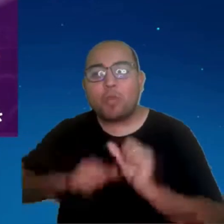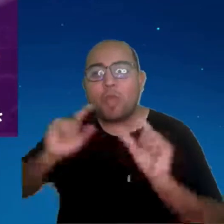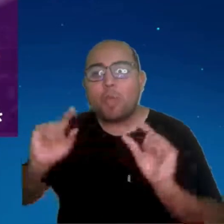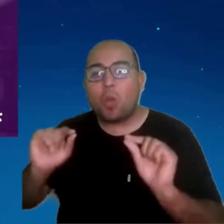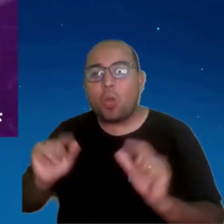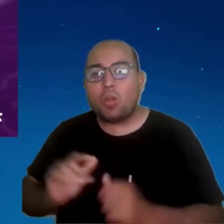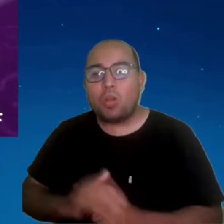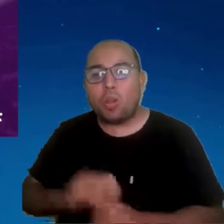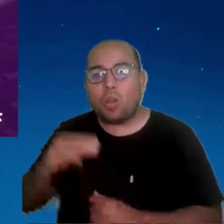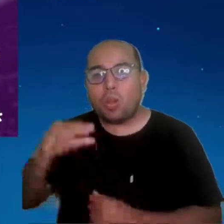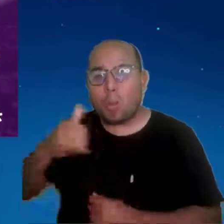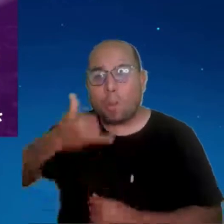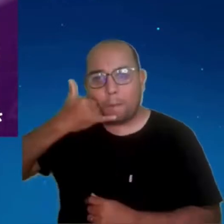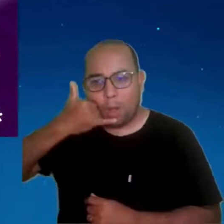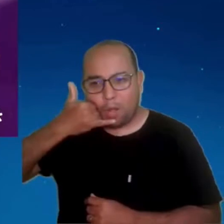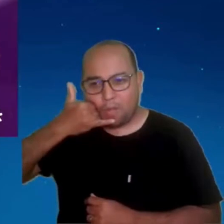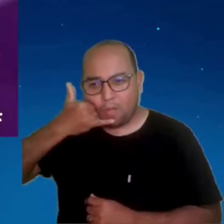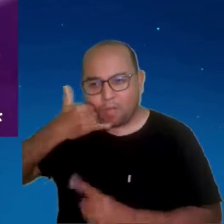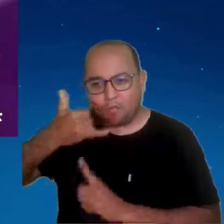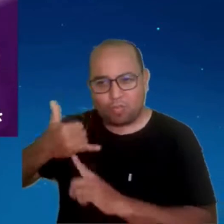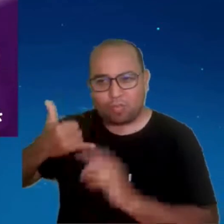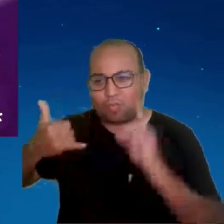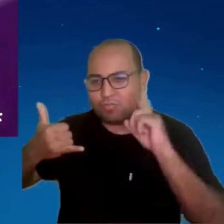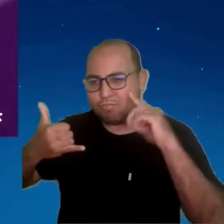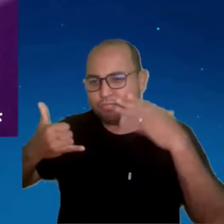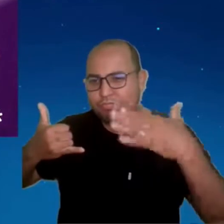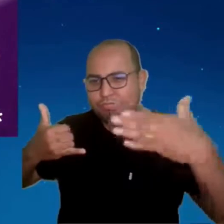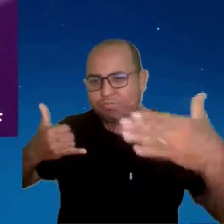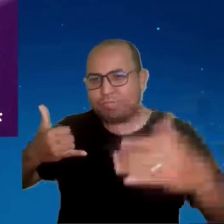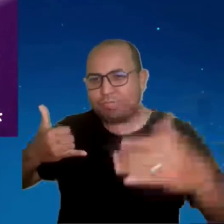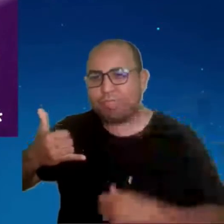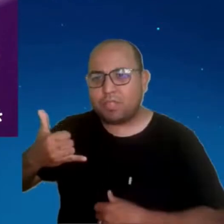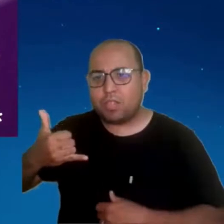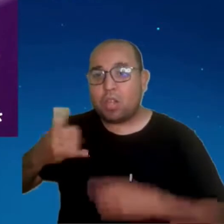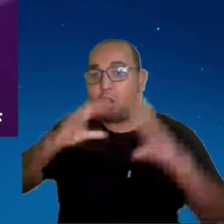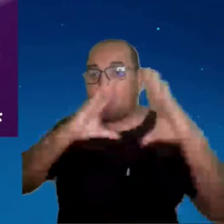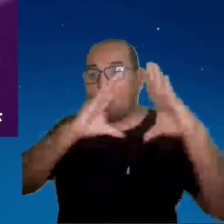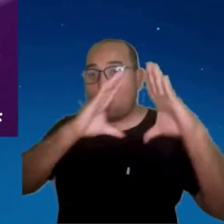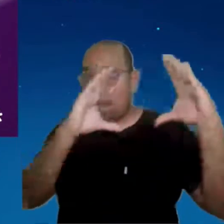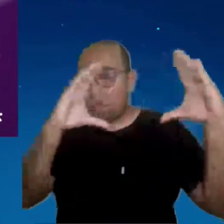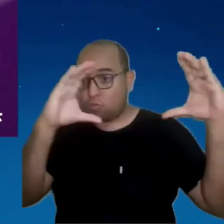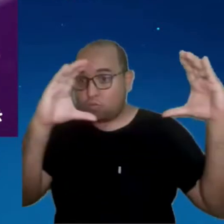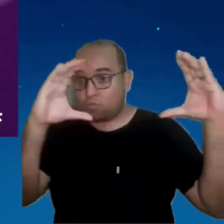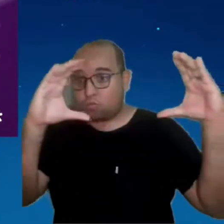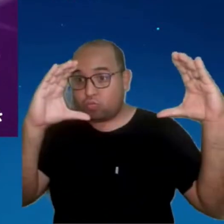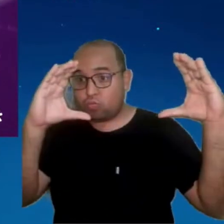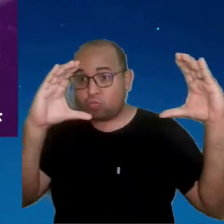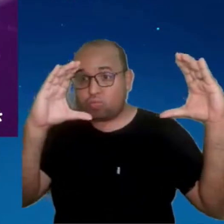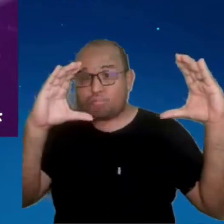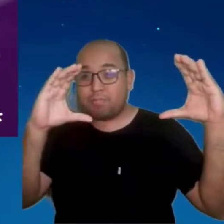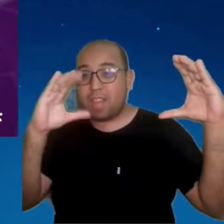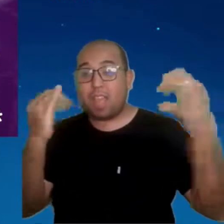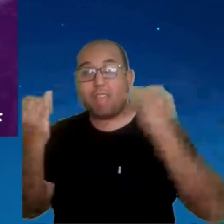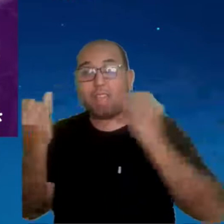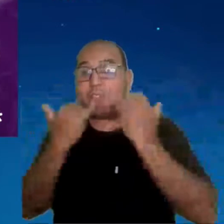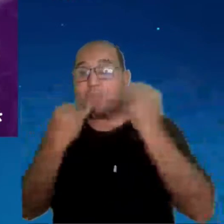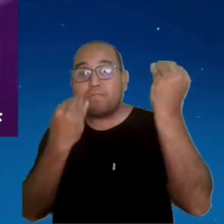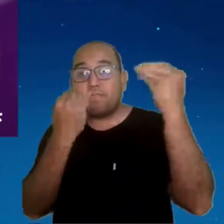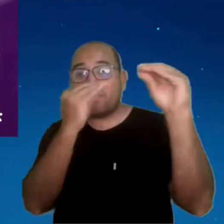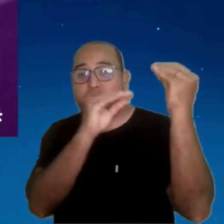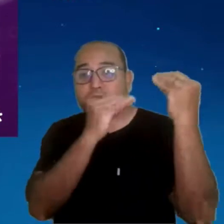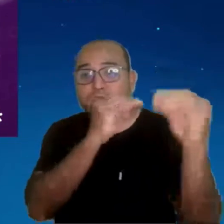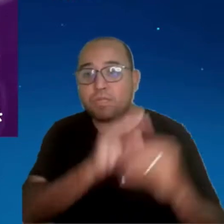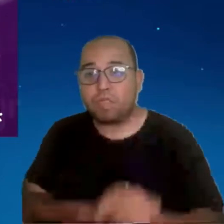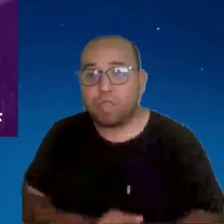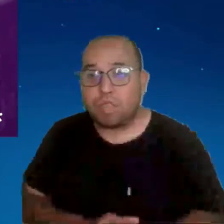da móvel, que é o dia a dia, tudo que for cloud, então cada vez mais você está colocando informações na nuvem, o IoT, que é a